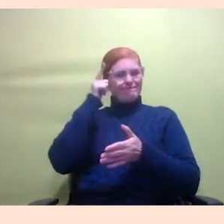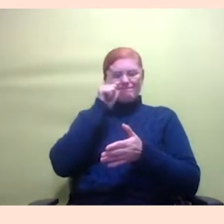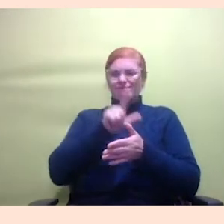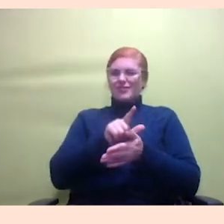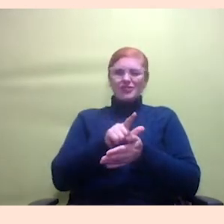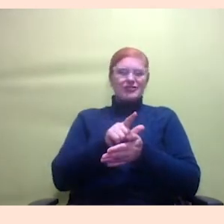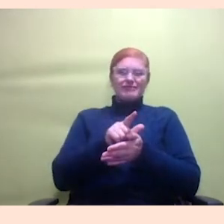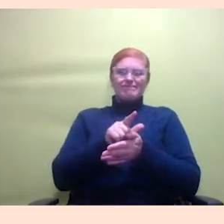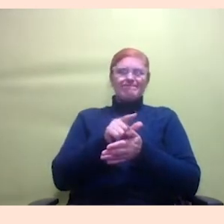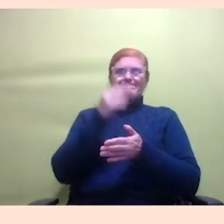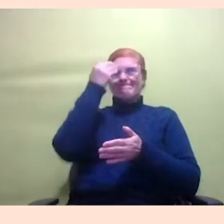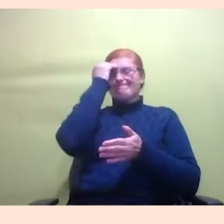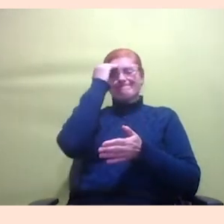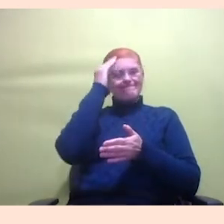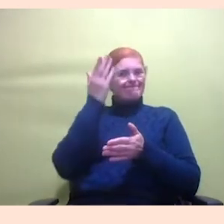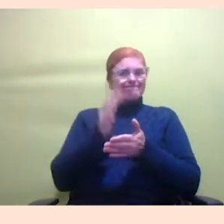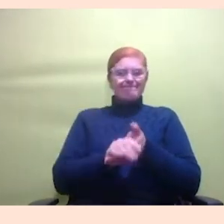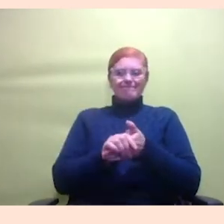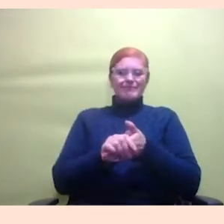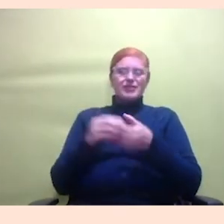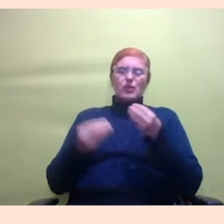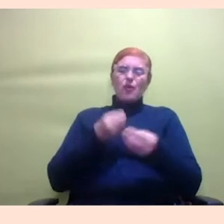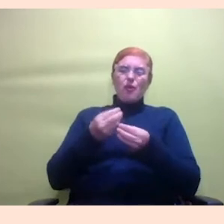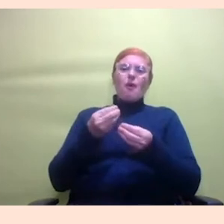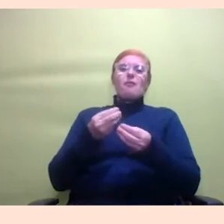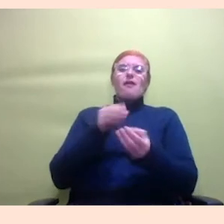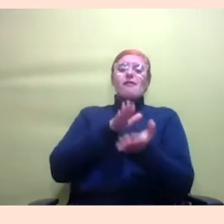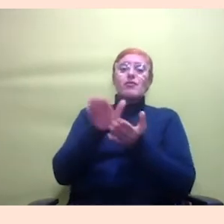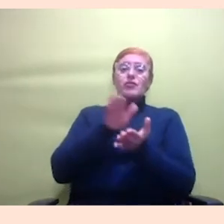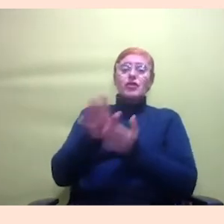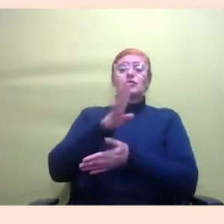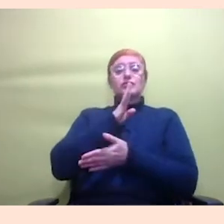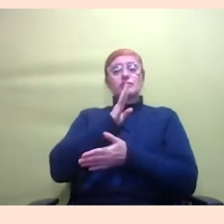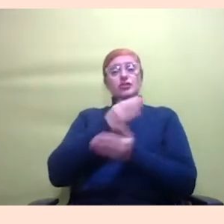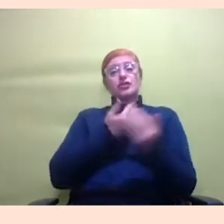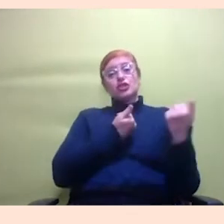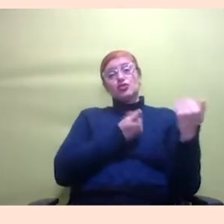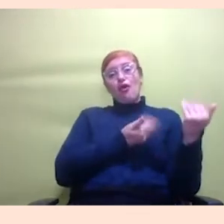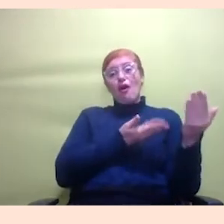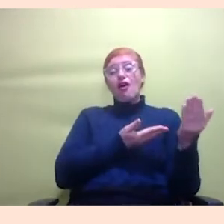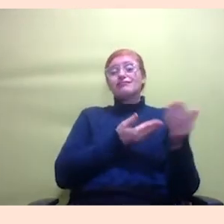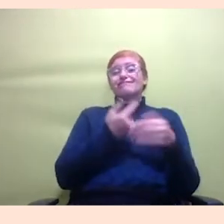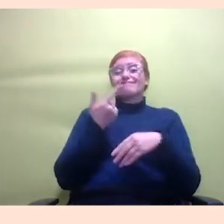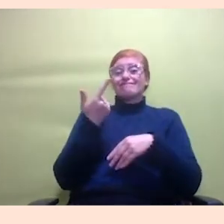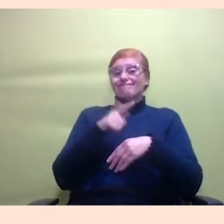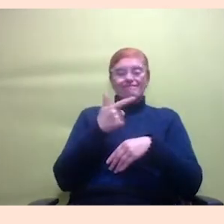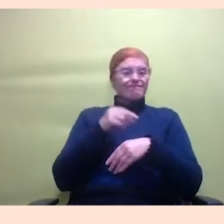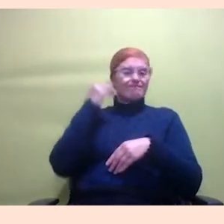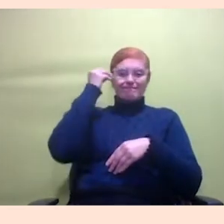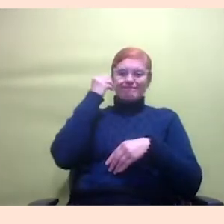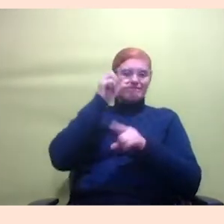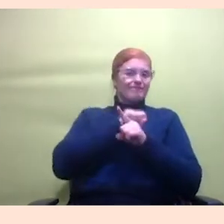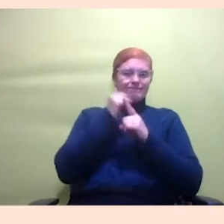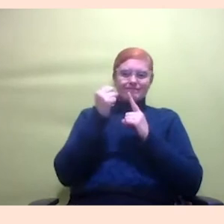mensurar também o prejuízo que a gente vai ter para a produção de conhecimento desses jovens que não estão tendo essa experiência de sociabilidade